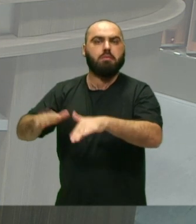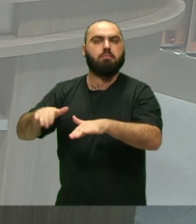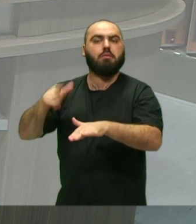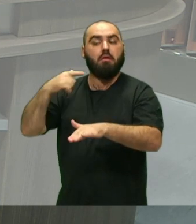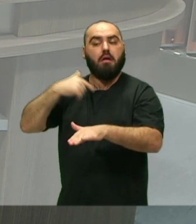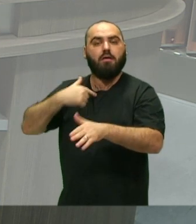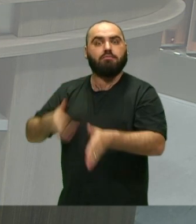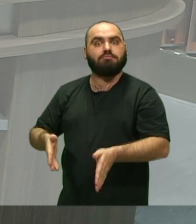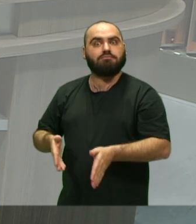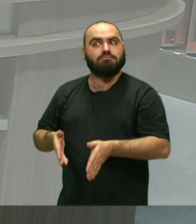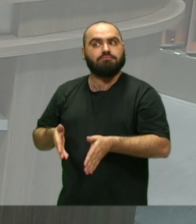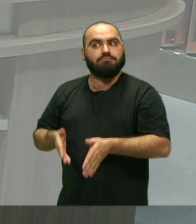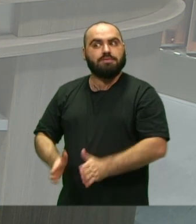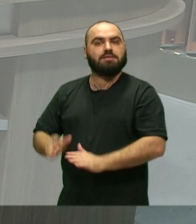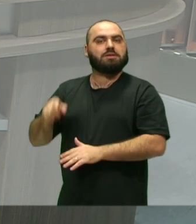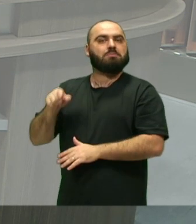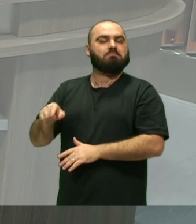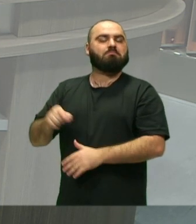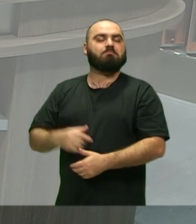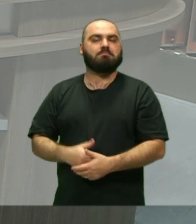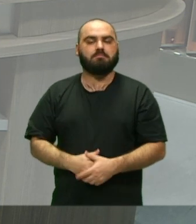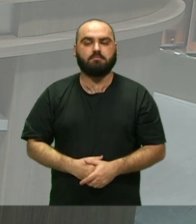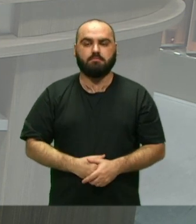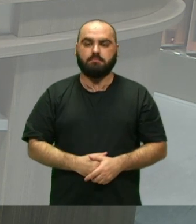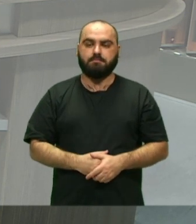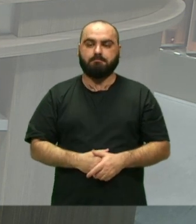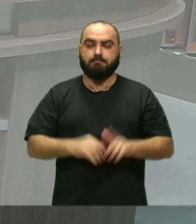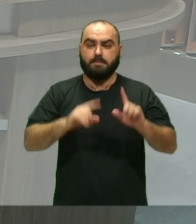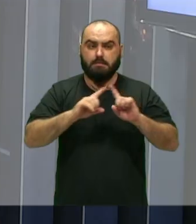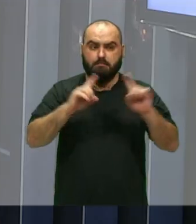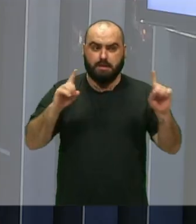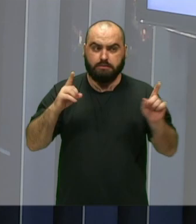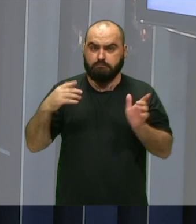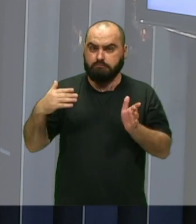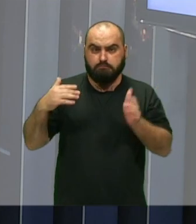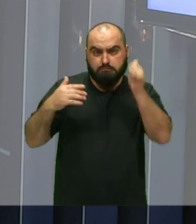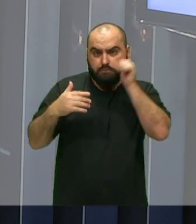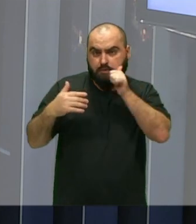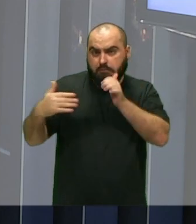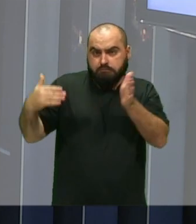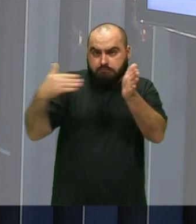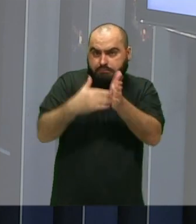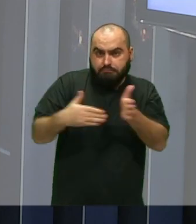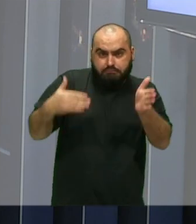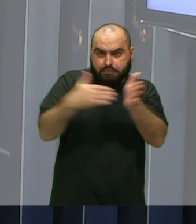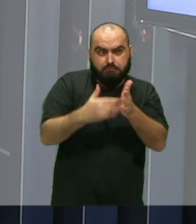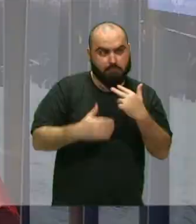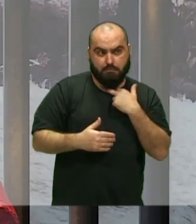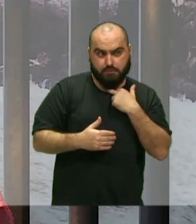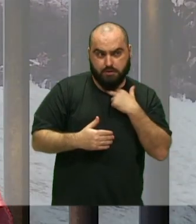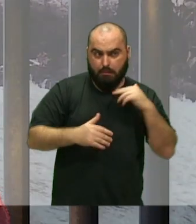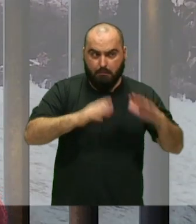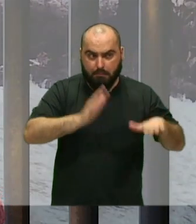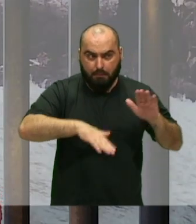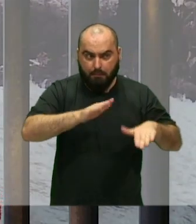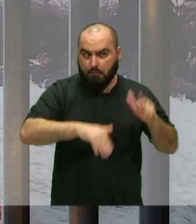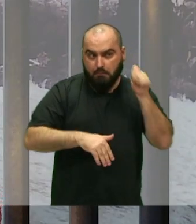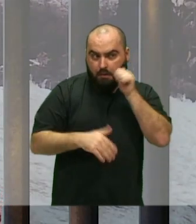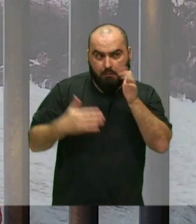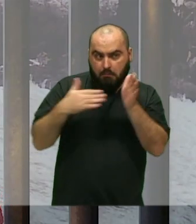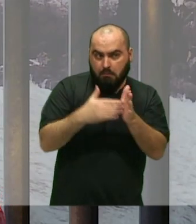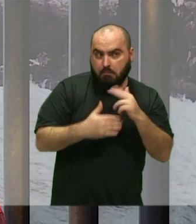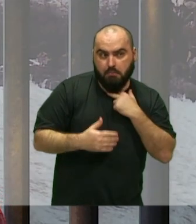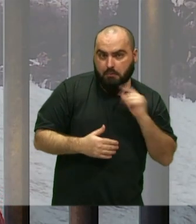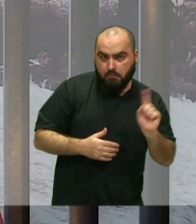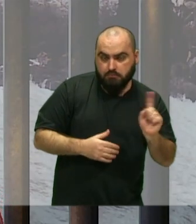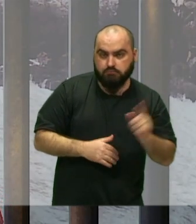contexto Mas existia Esse impedimento Da mulher Fazer o toque O tocar mesmo Sim